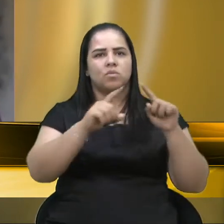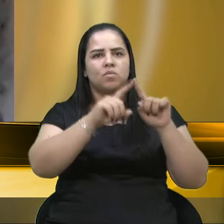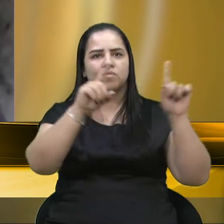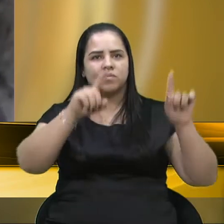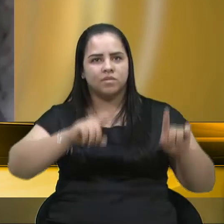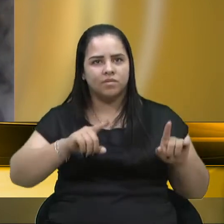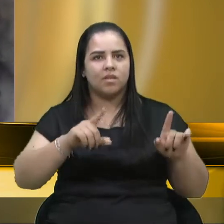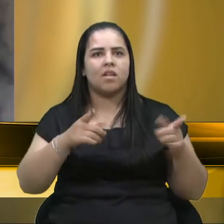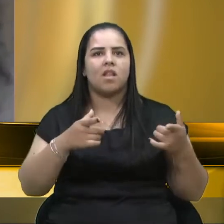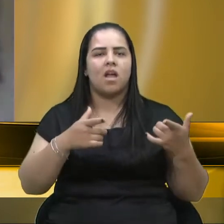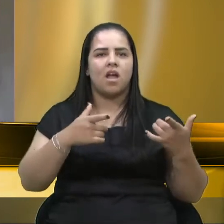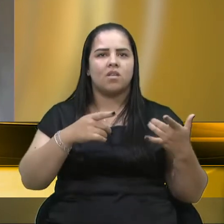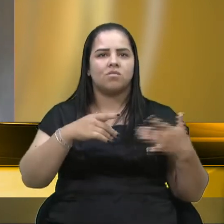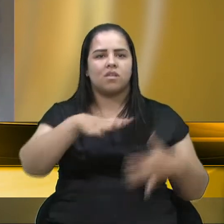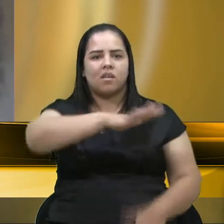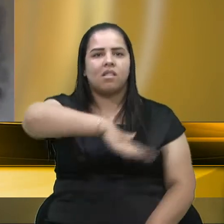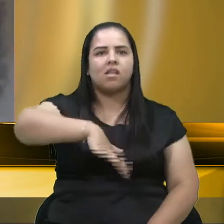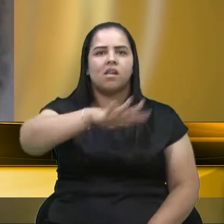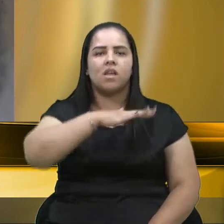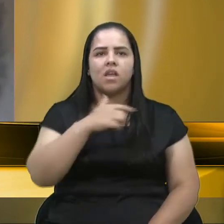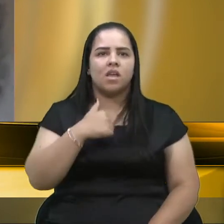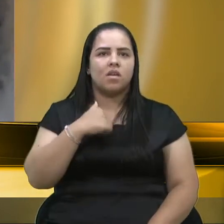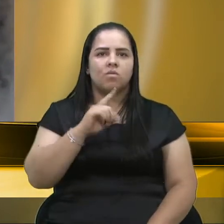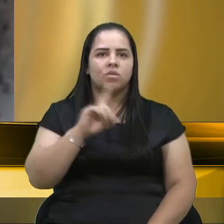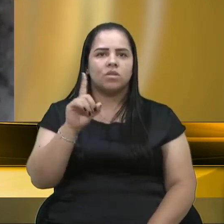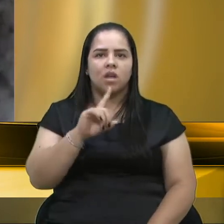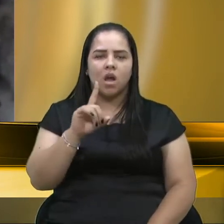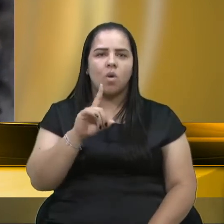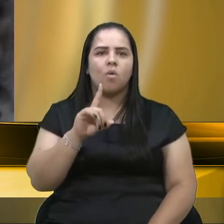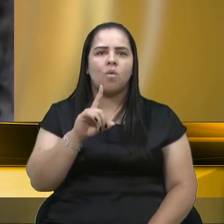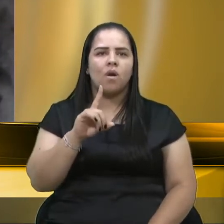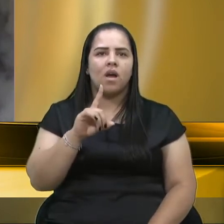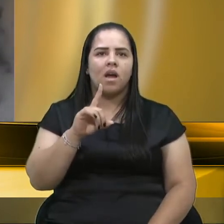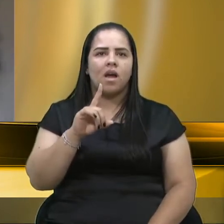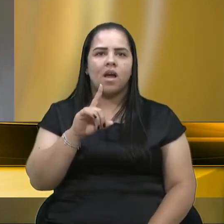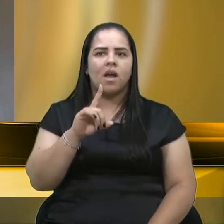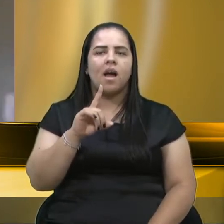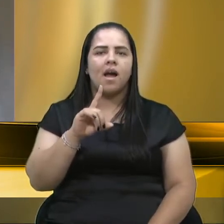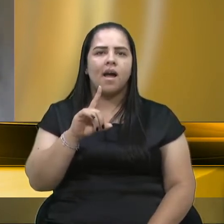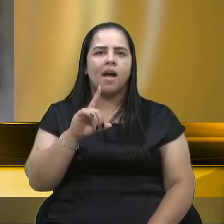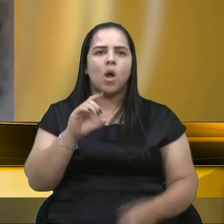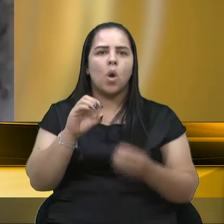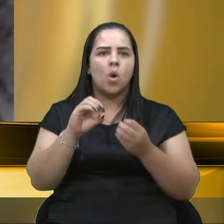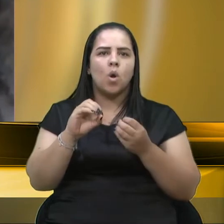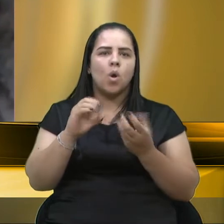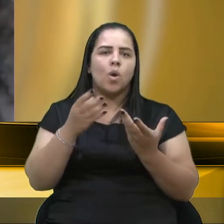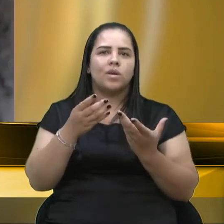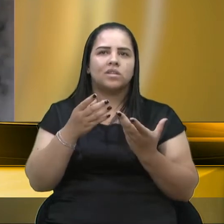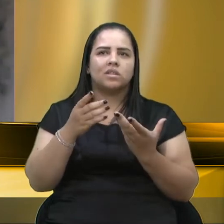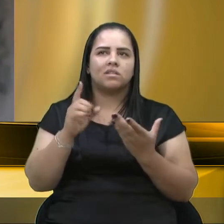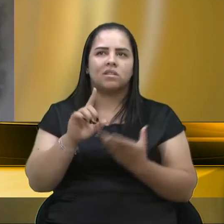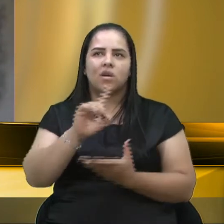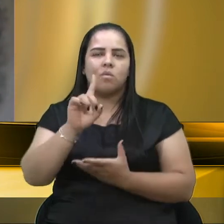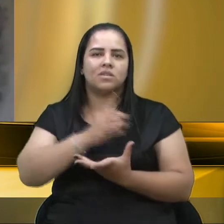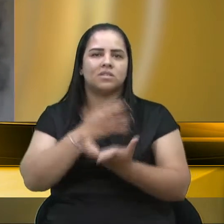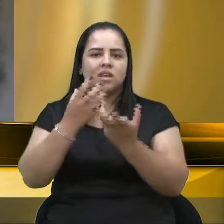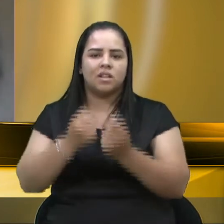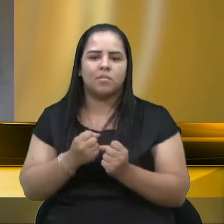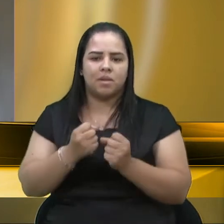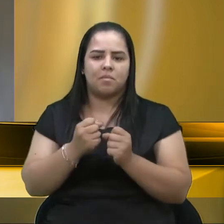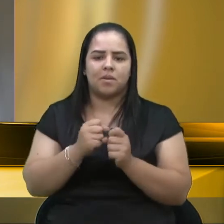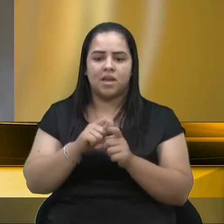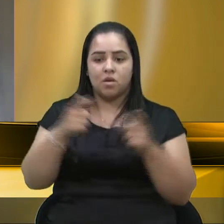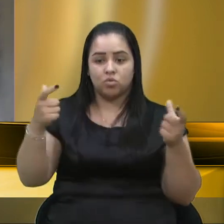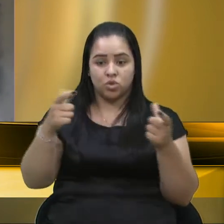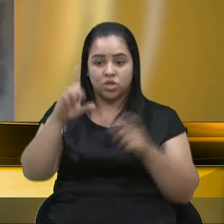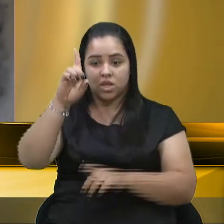Eu reitero e reforço que eu não sou contrária, inclusive sou favorável e luto pela ampliação dos direitos da classe trabalhadora. Mas